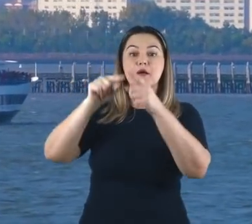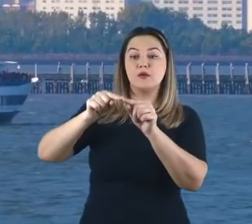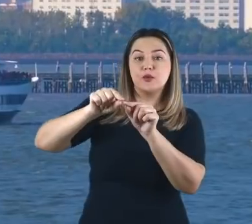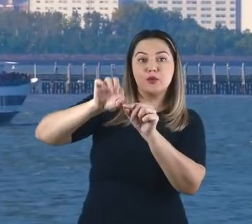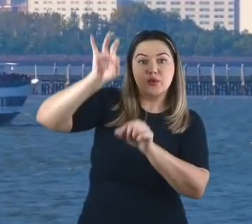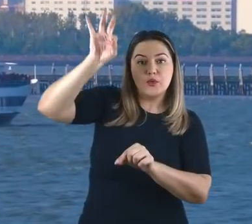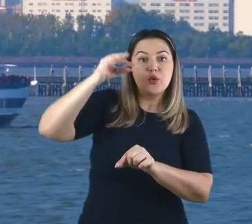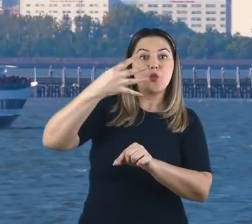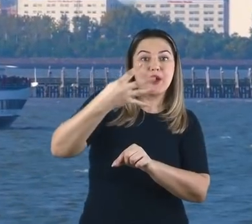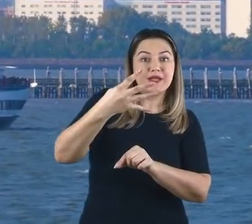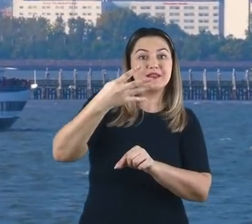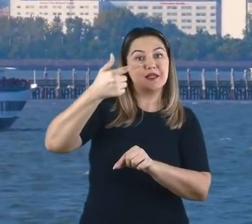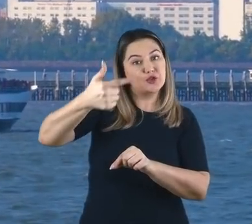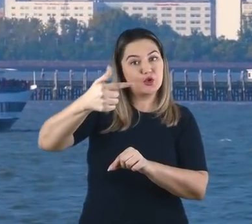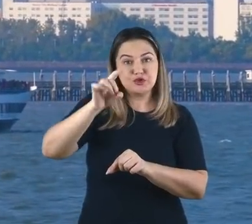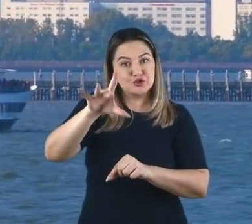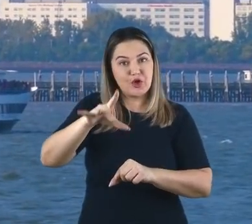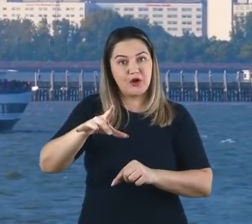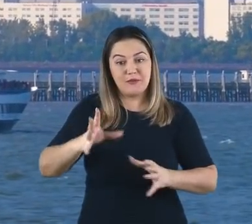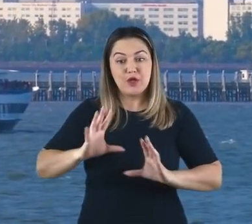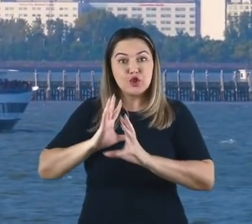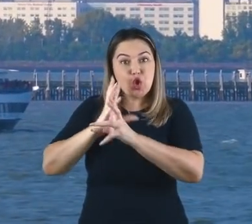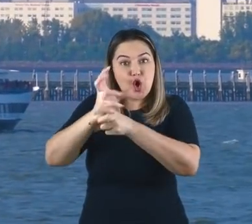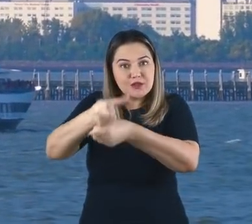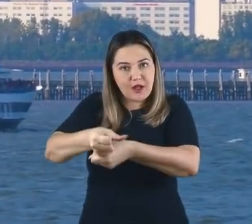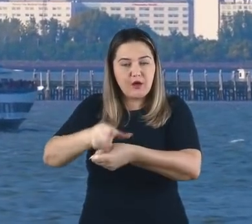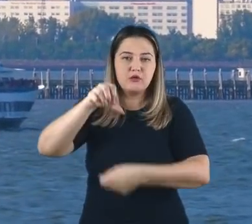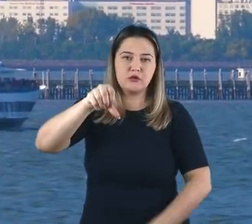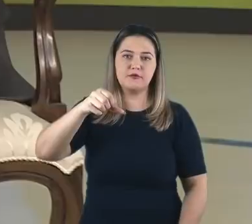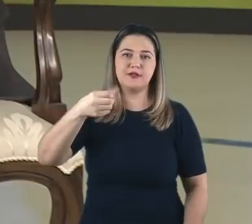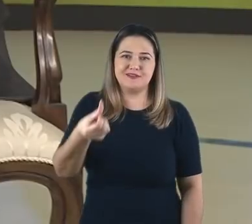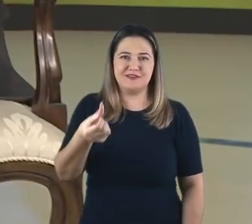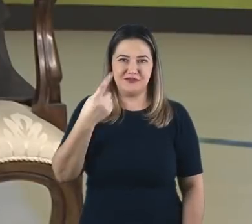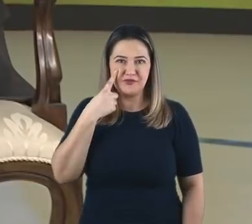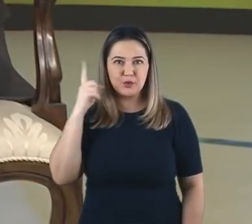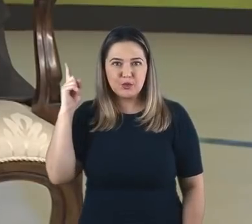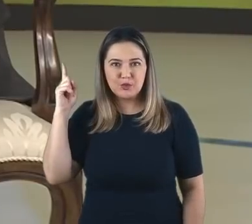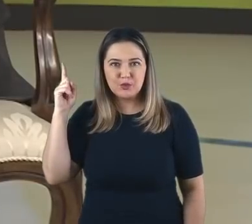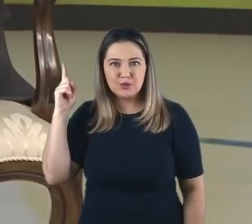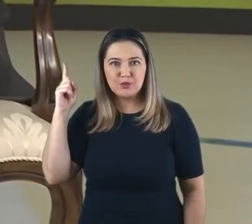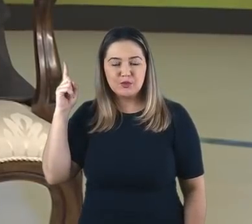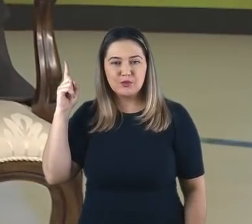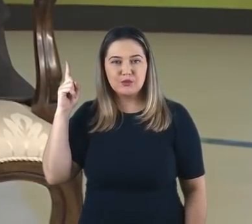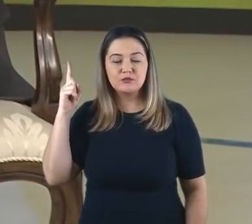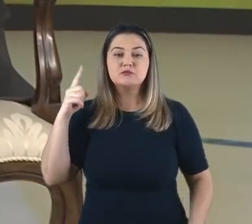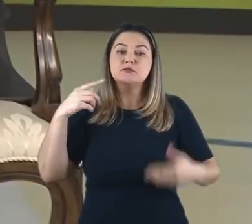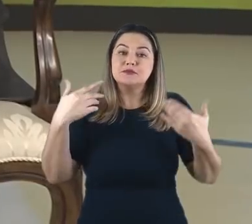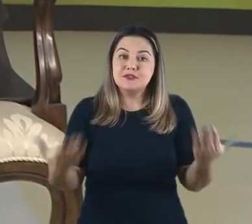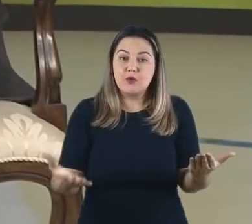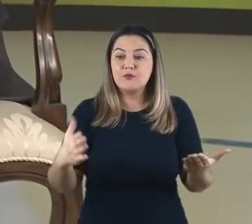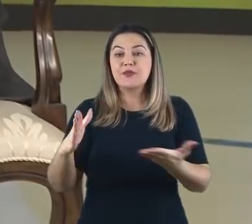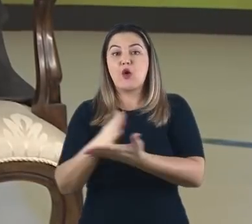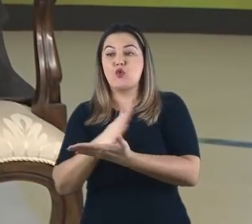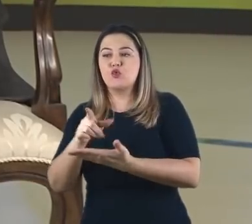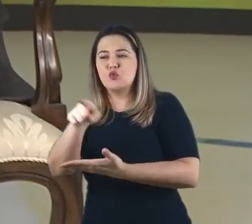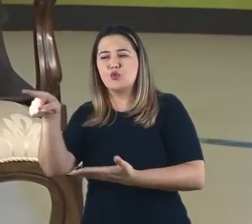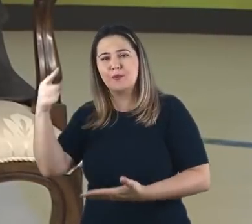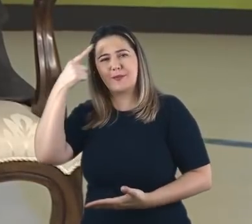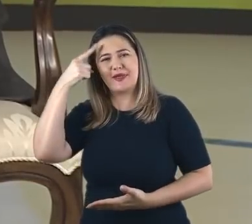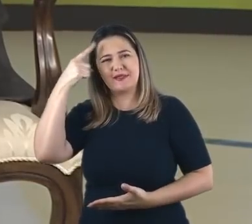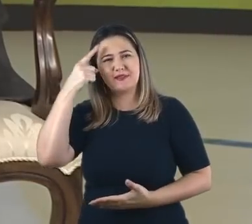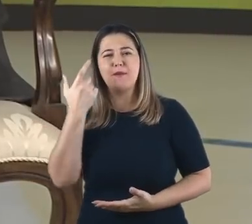,99 metros, se contarmos com o seu pedestal. Portanto, alguns estudiosos observam que a palavra